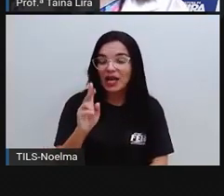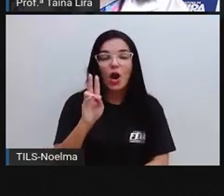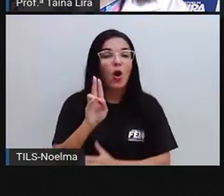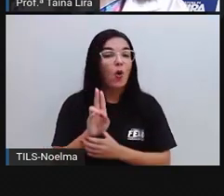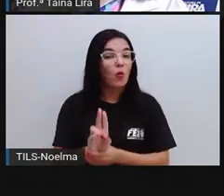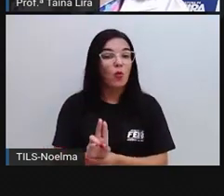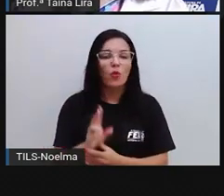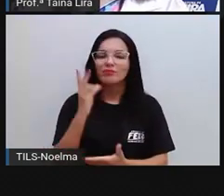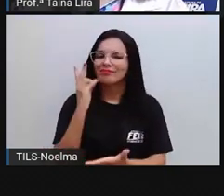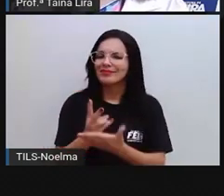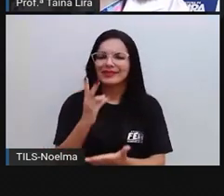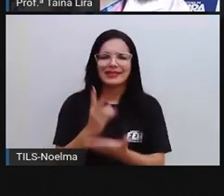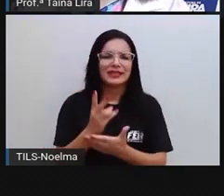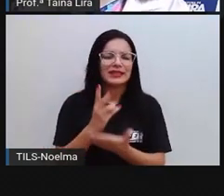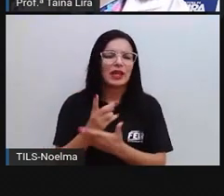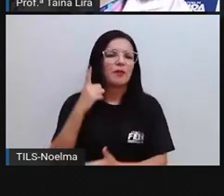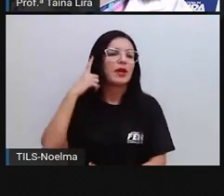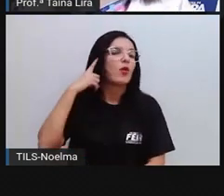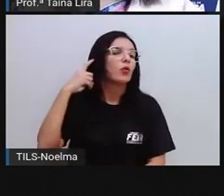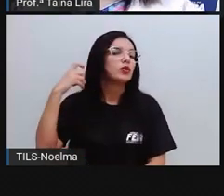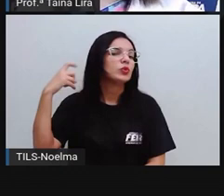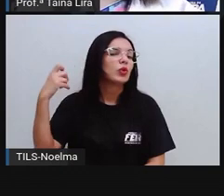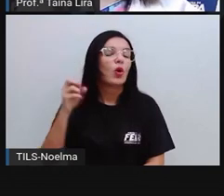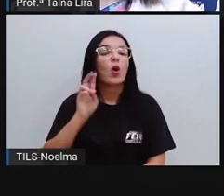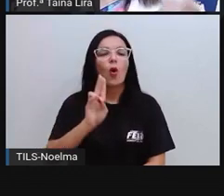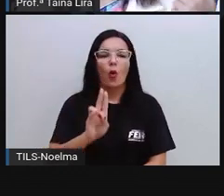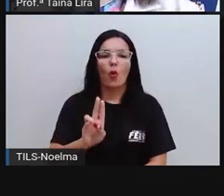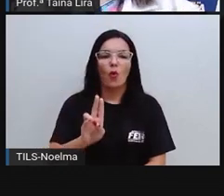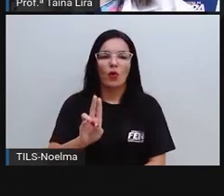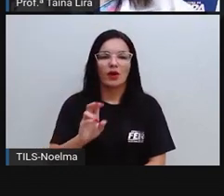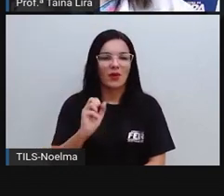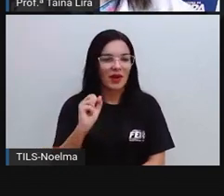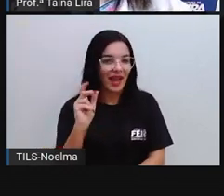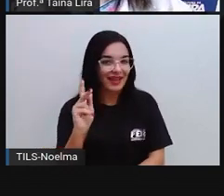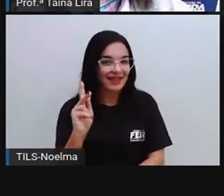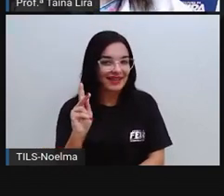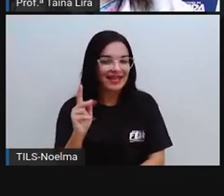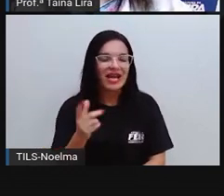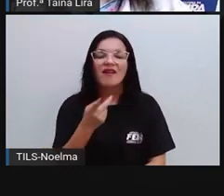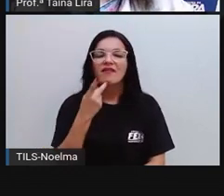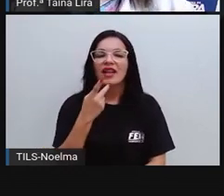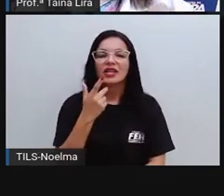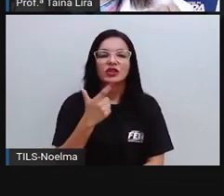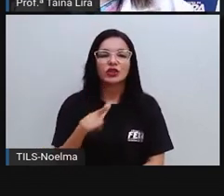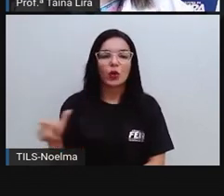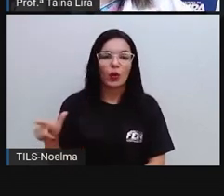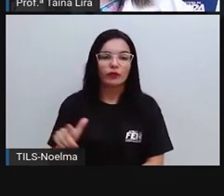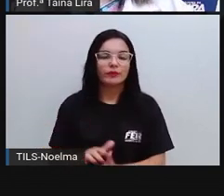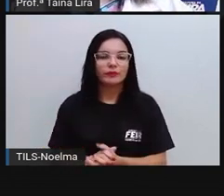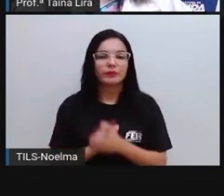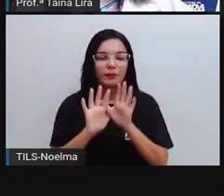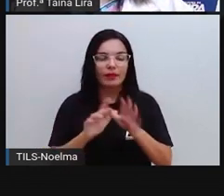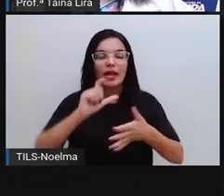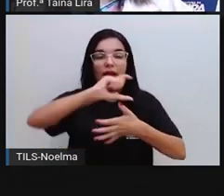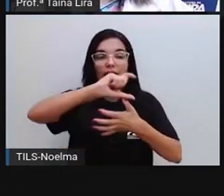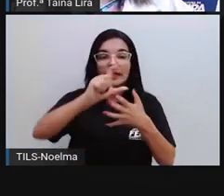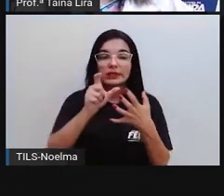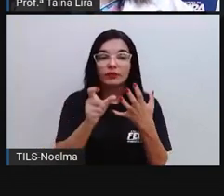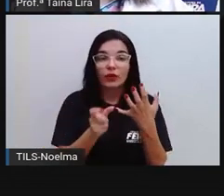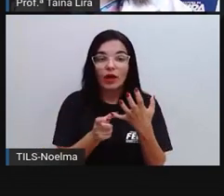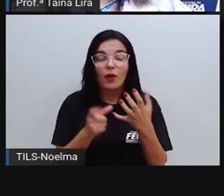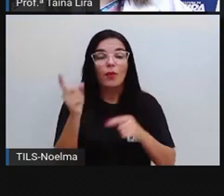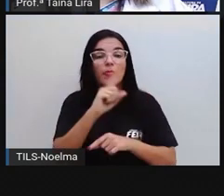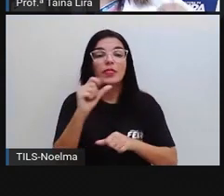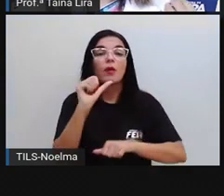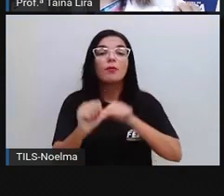vai ser sempre U mesmo, tá bom, segundo ano? Então, vamos relembrar aqui, ó, das vogais PRO, quem é que não